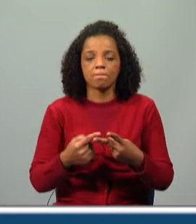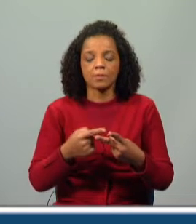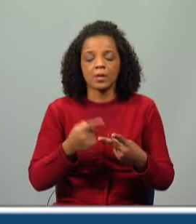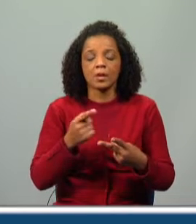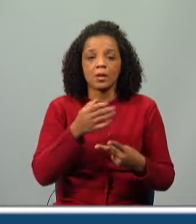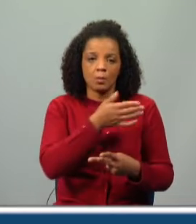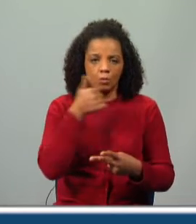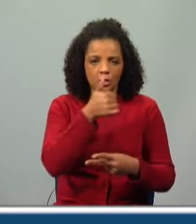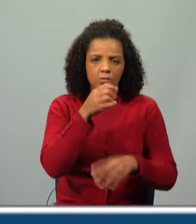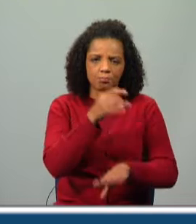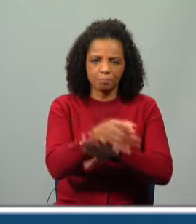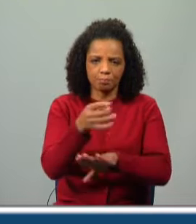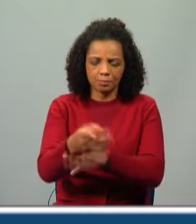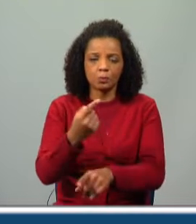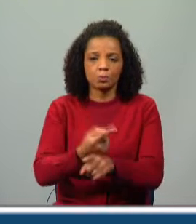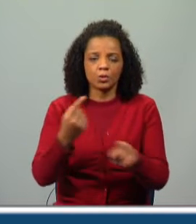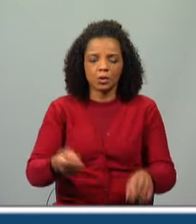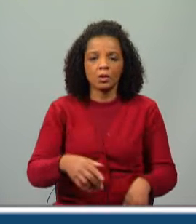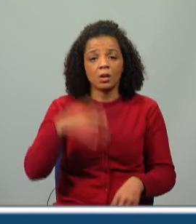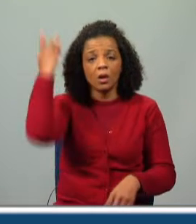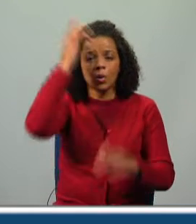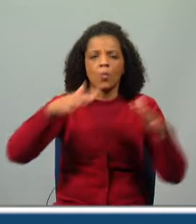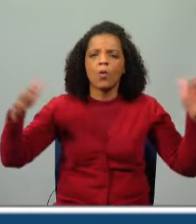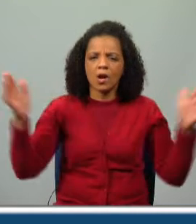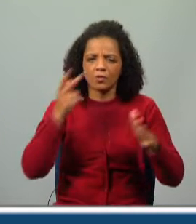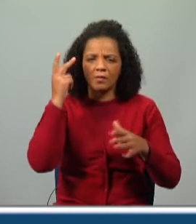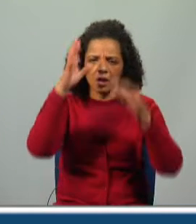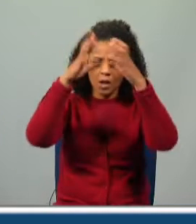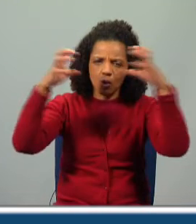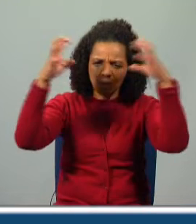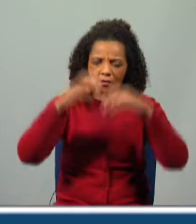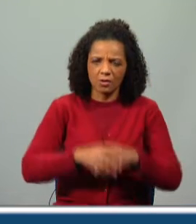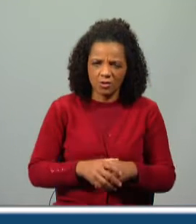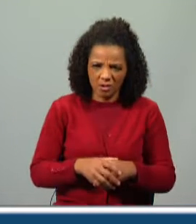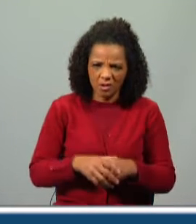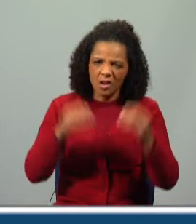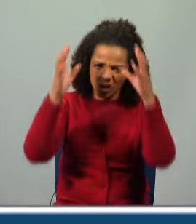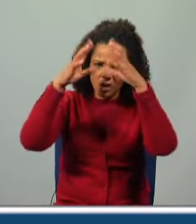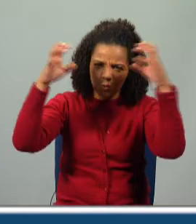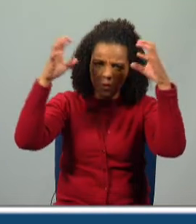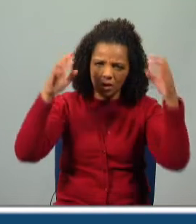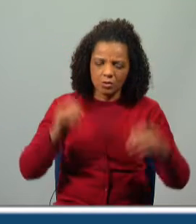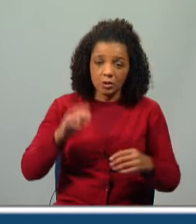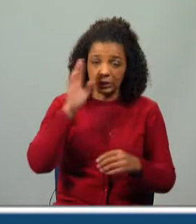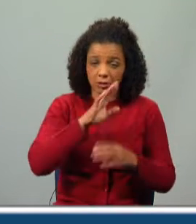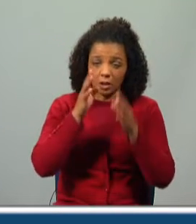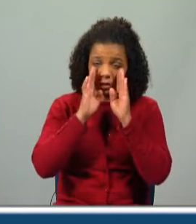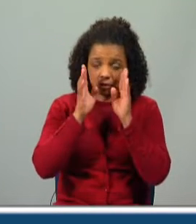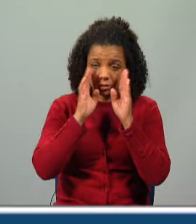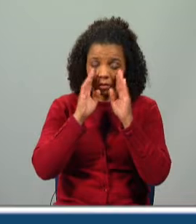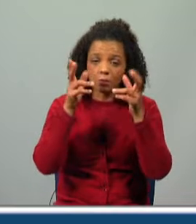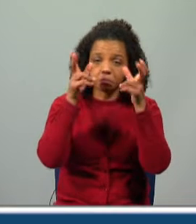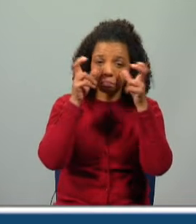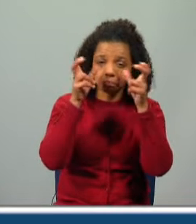Galinha pintada era mais bonita do que as outras, porque era um anjo que vivia nas nuvens. Ora, será que esta galinha era um anjo? Se estiveste com atenção ao